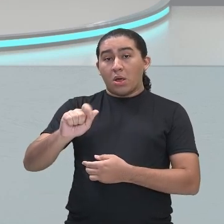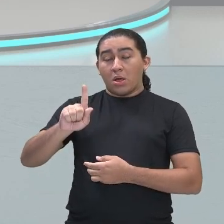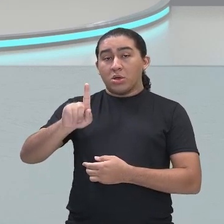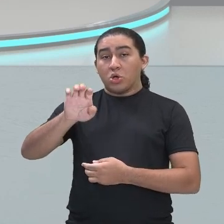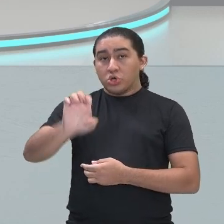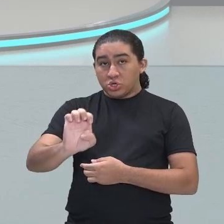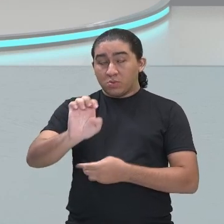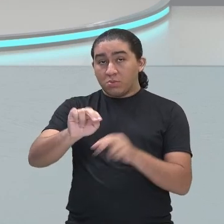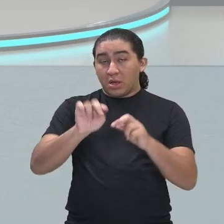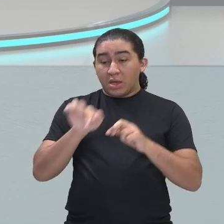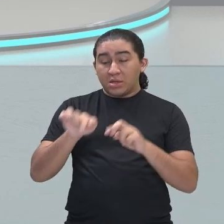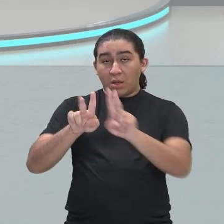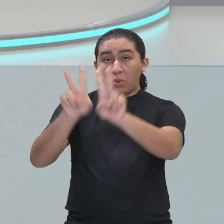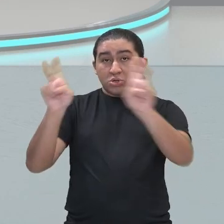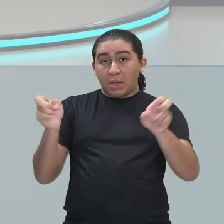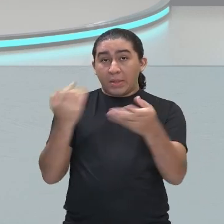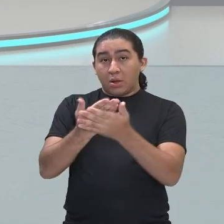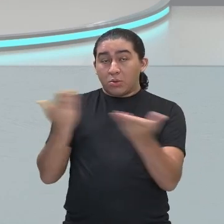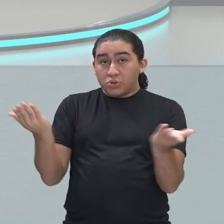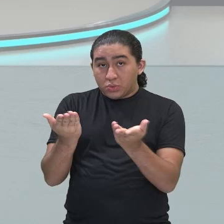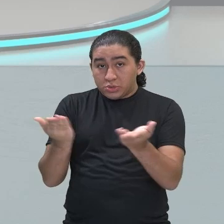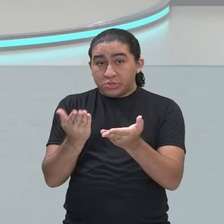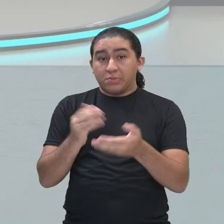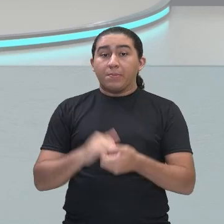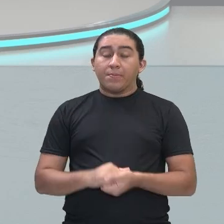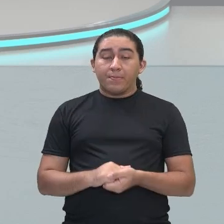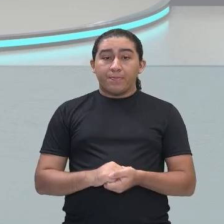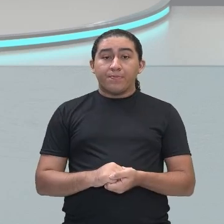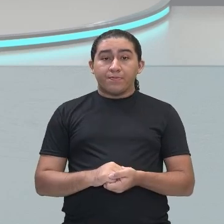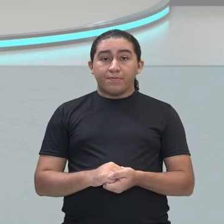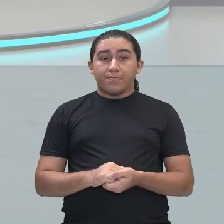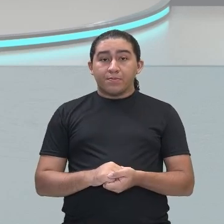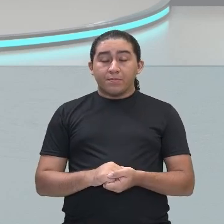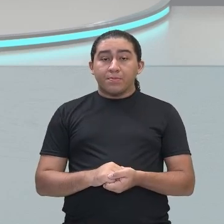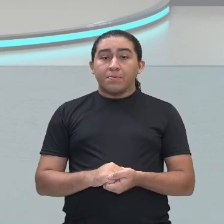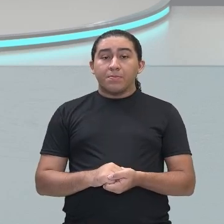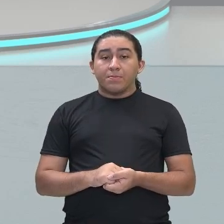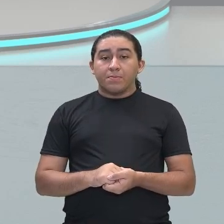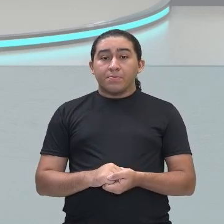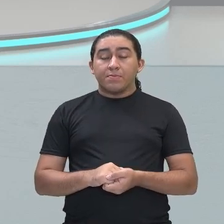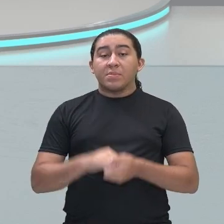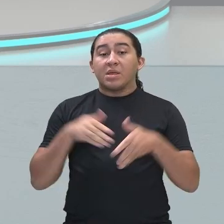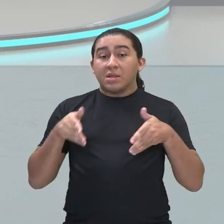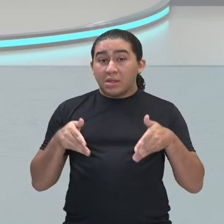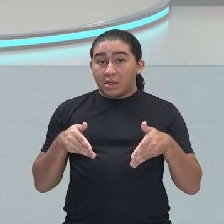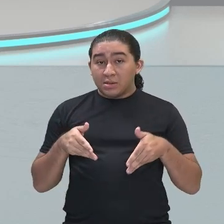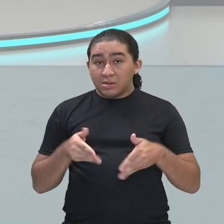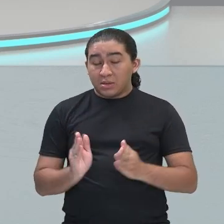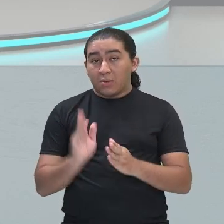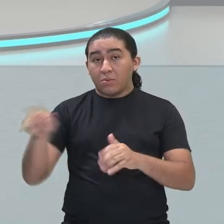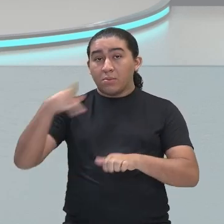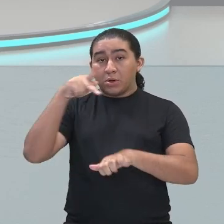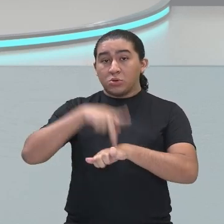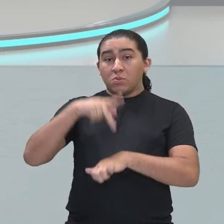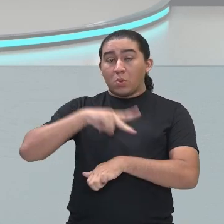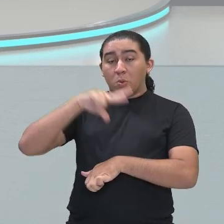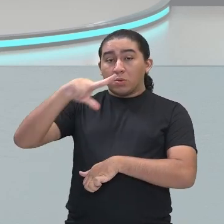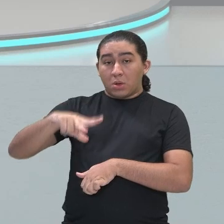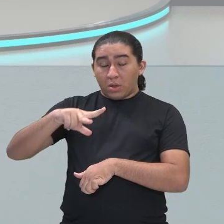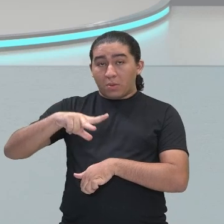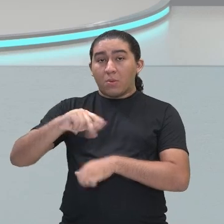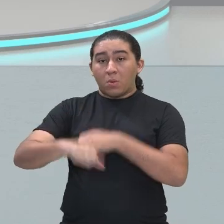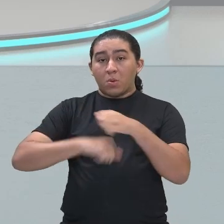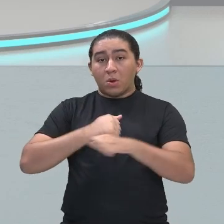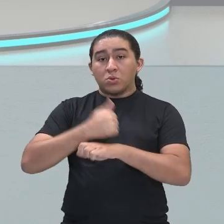estudar um pouco. Manuel Maria Barbosa do Bocardi. Nascido em Setúbal, Portugal, em